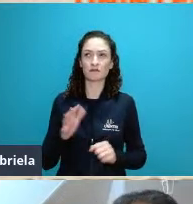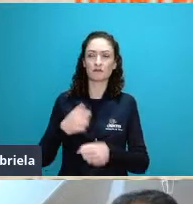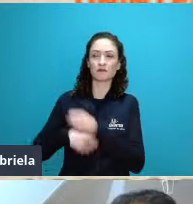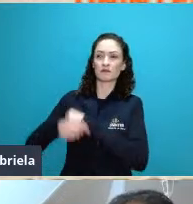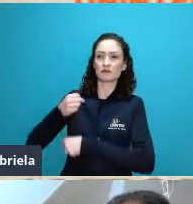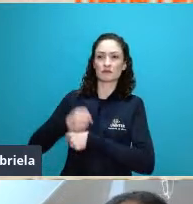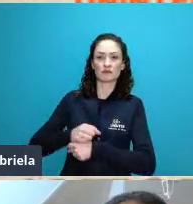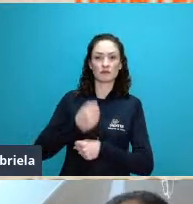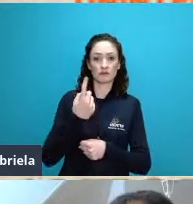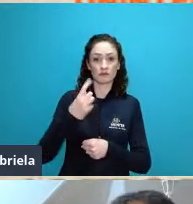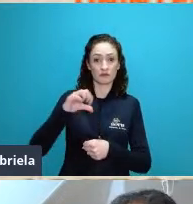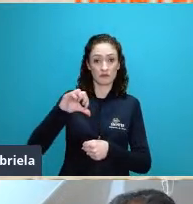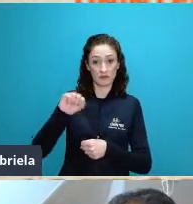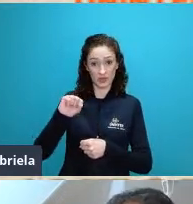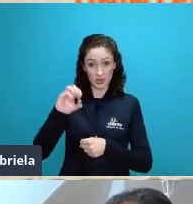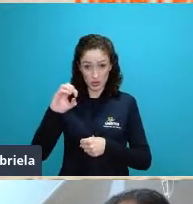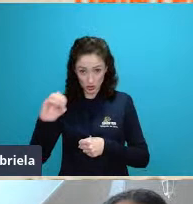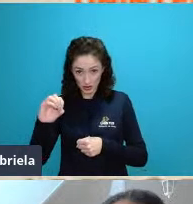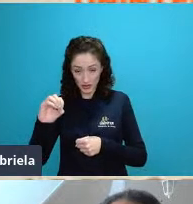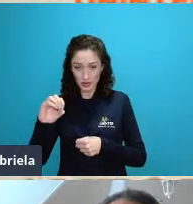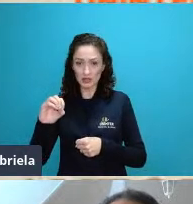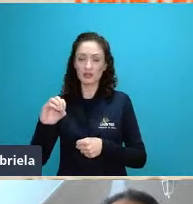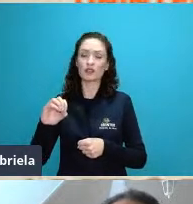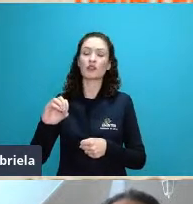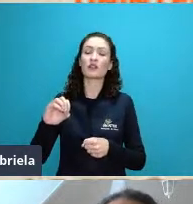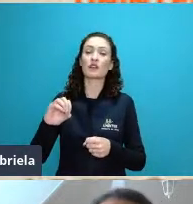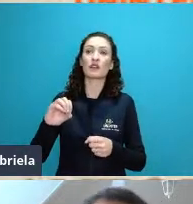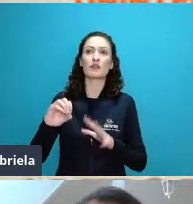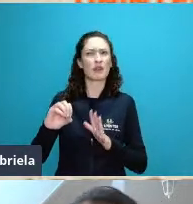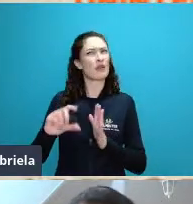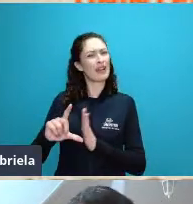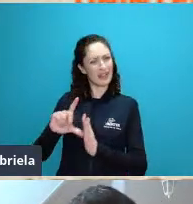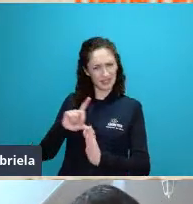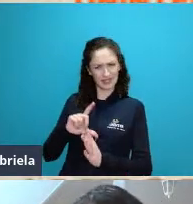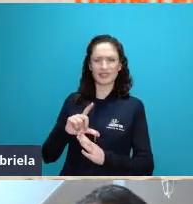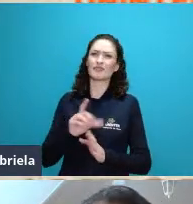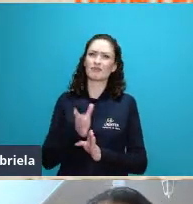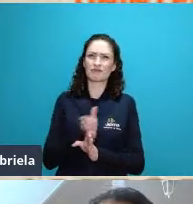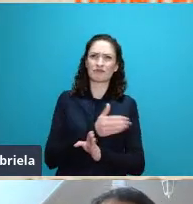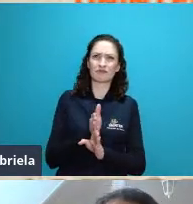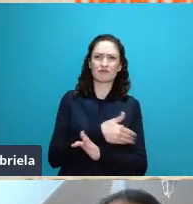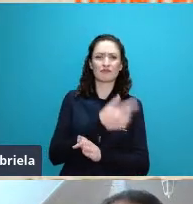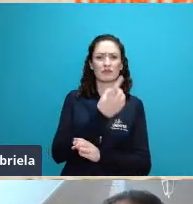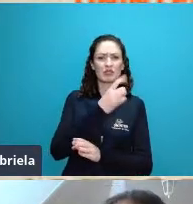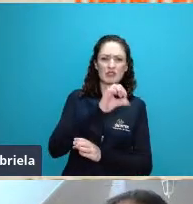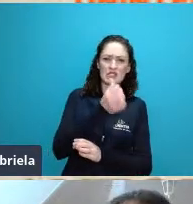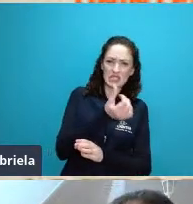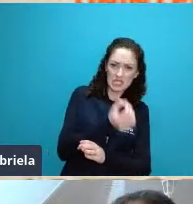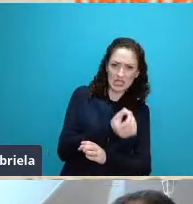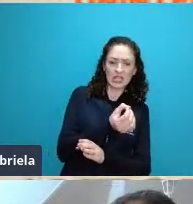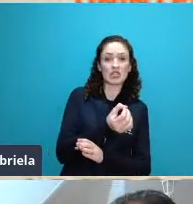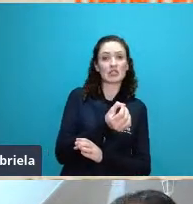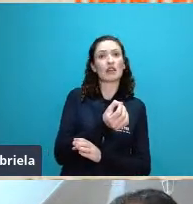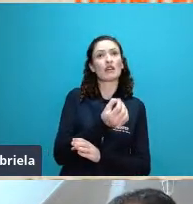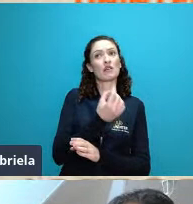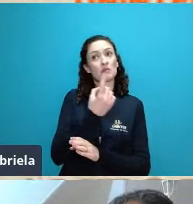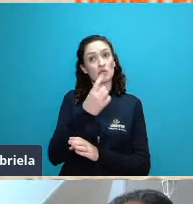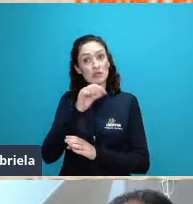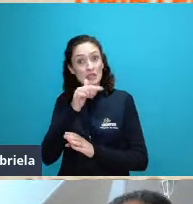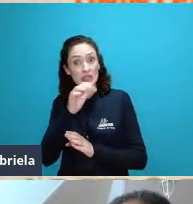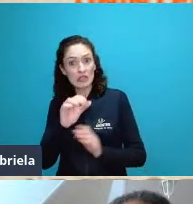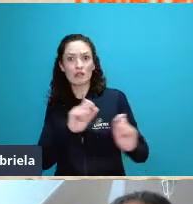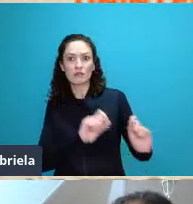ganha força a partir da década de 60 no Brasil a nova geografia década de 70 e ela acaba entrando num grande